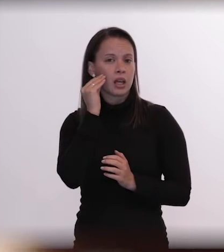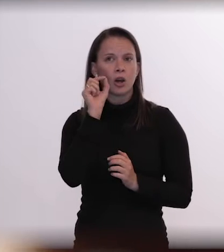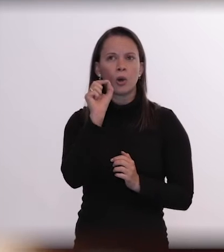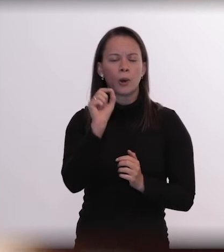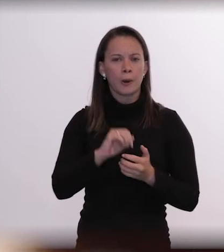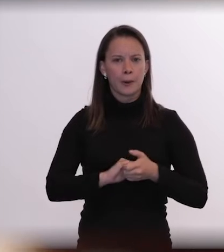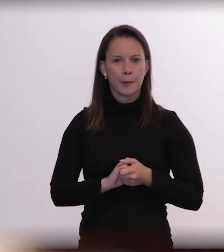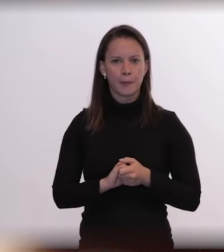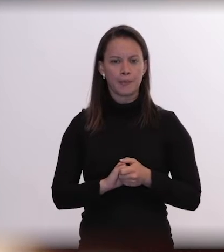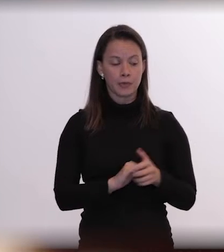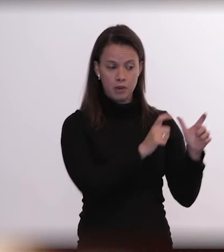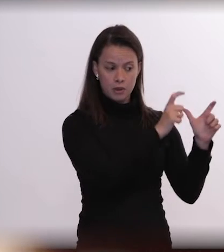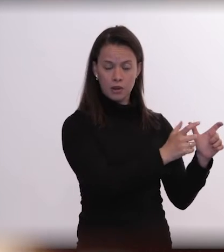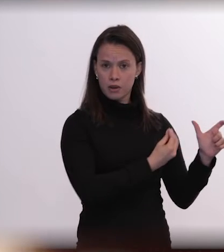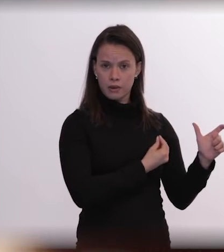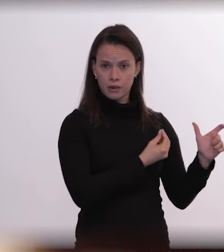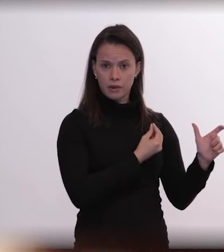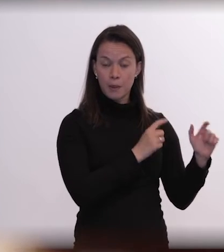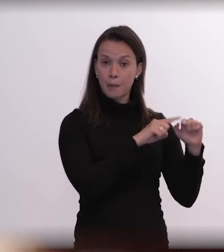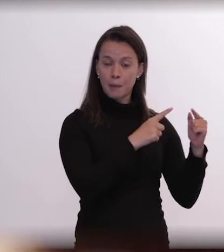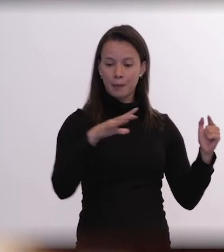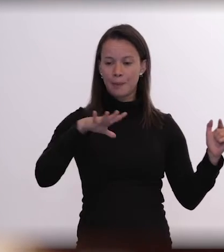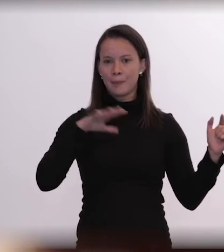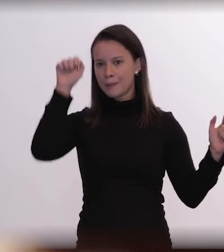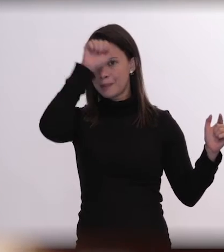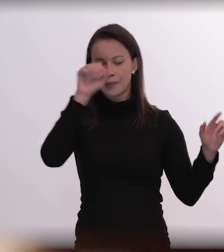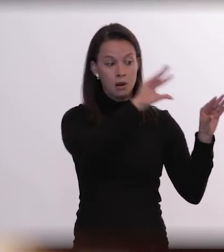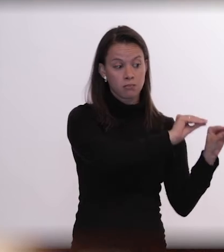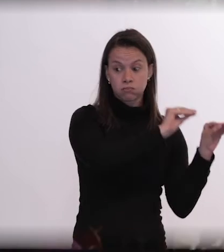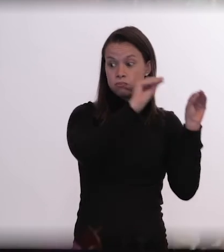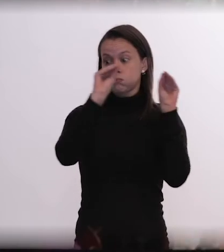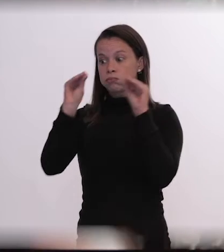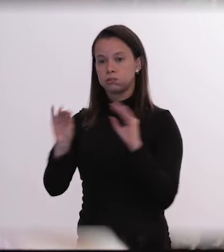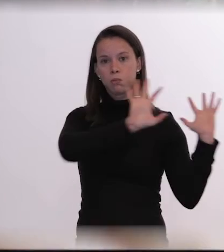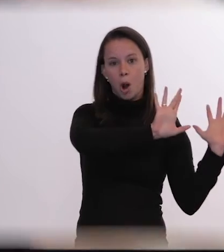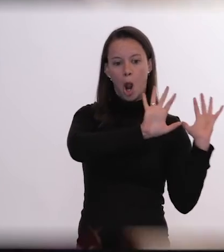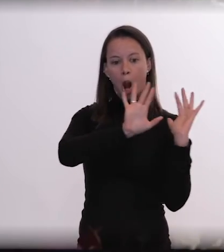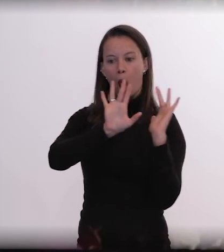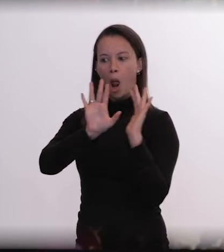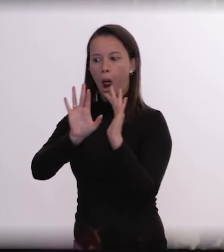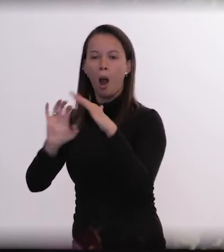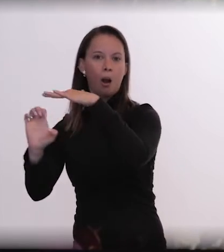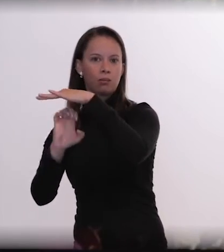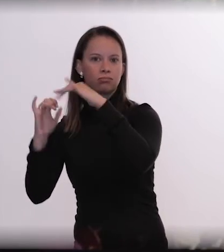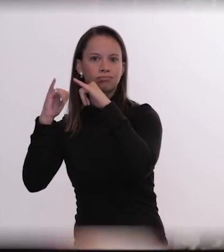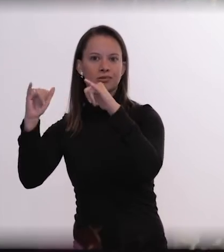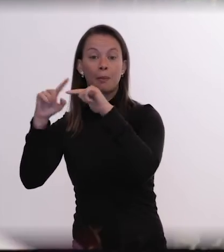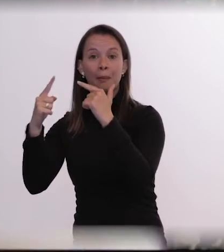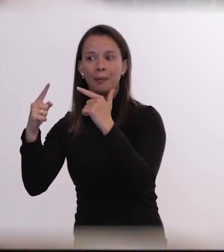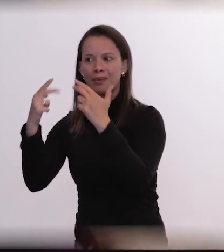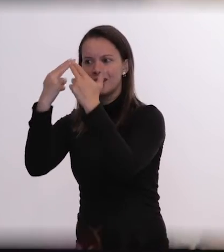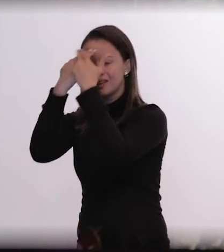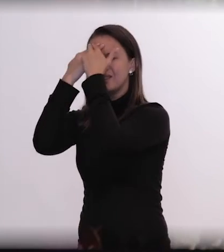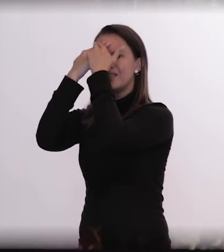migrando dos seus lugares de origem para tentar a sorte onde havia um grande empreendimento. E também foram frustradas e também